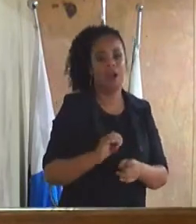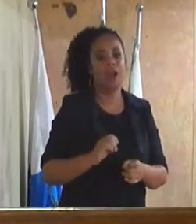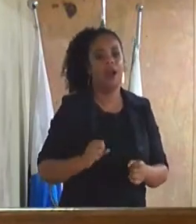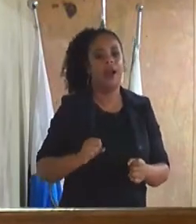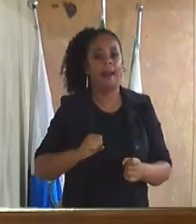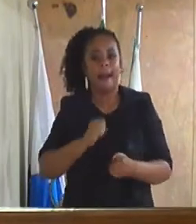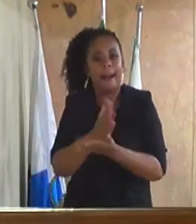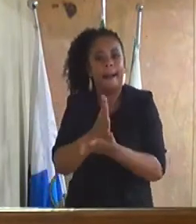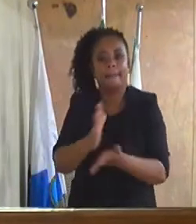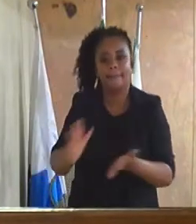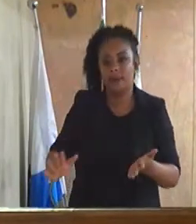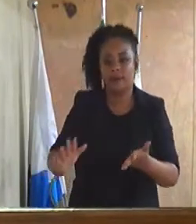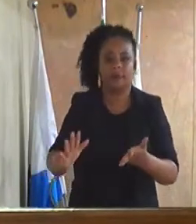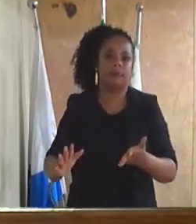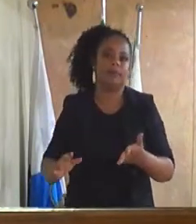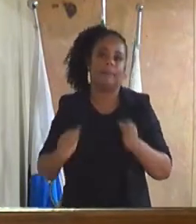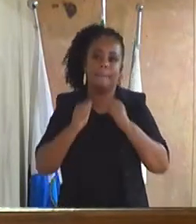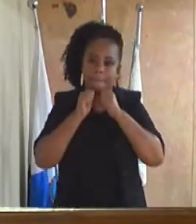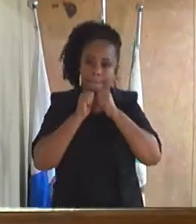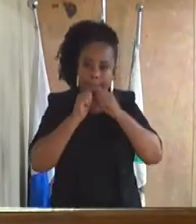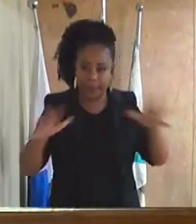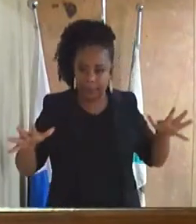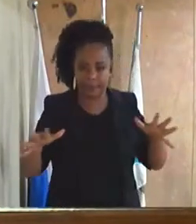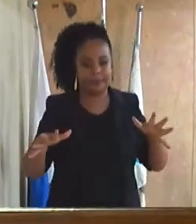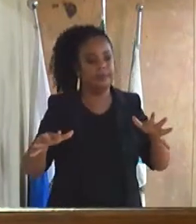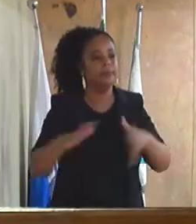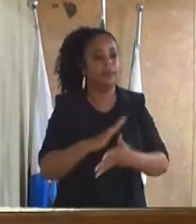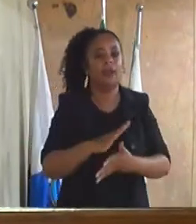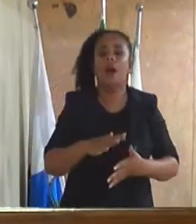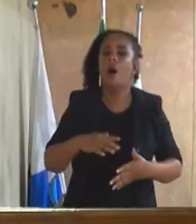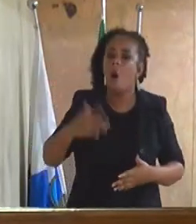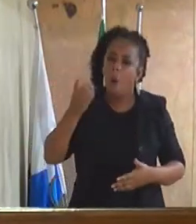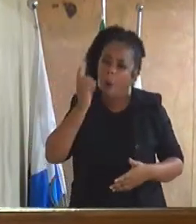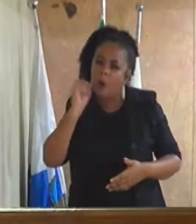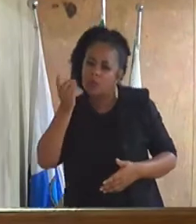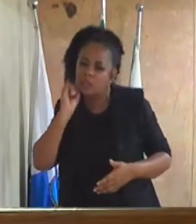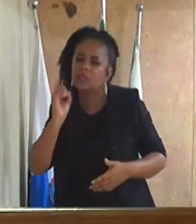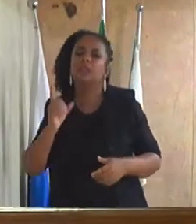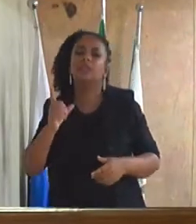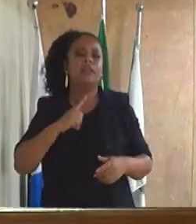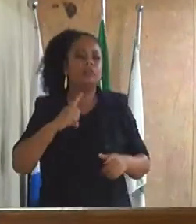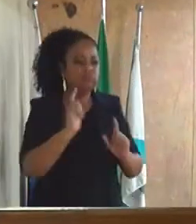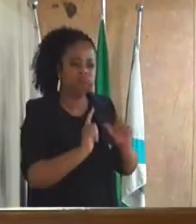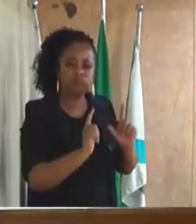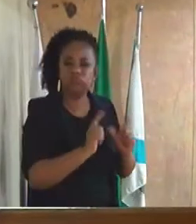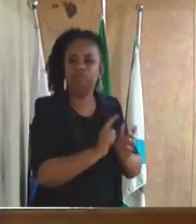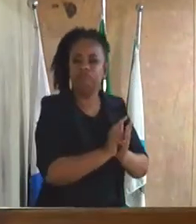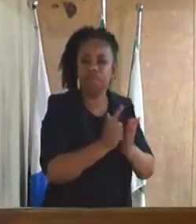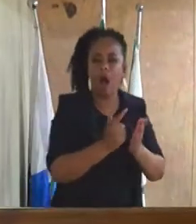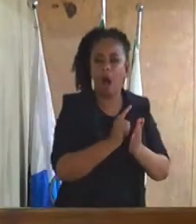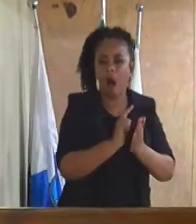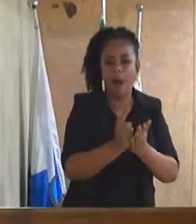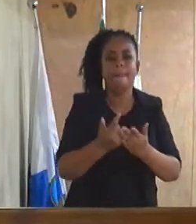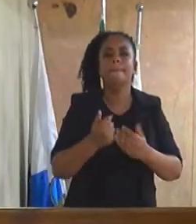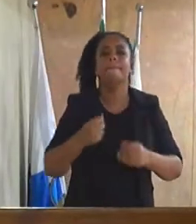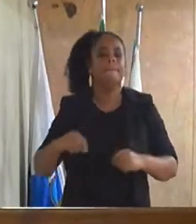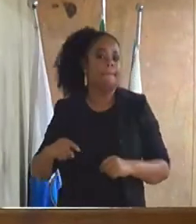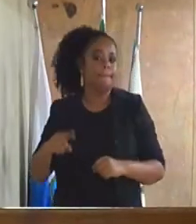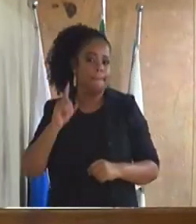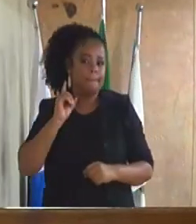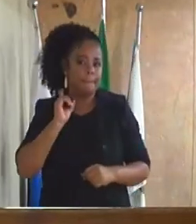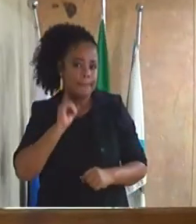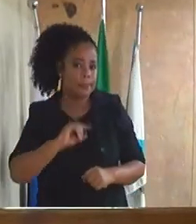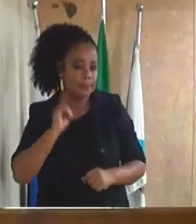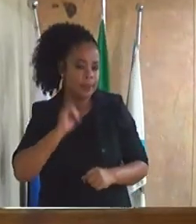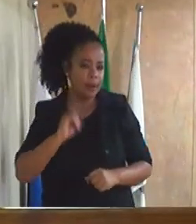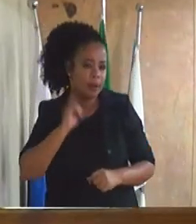pandemia. Ontem, eu vendo uma matéria de Minas Gerais, o governo, o prefeito de Belo Horizonte e a grande Belo